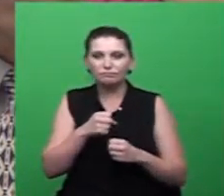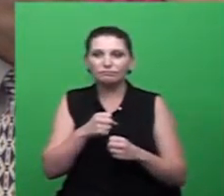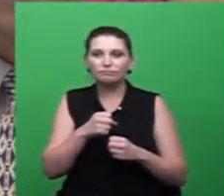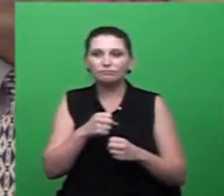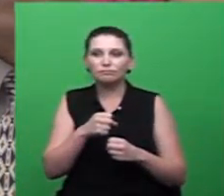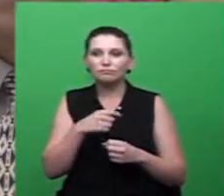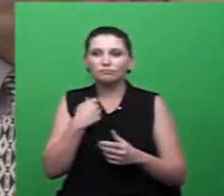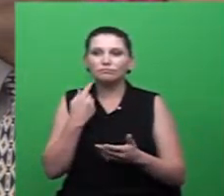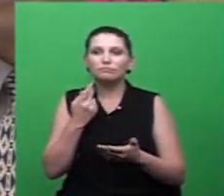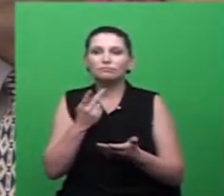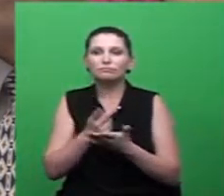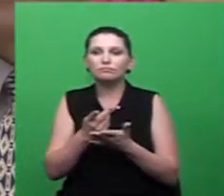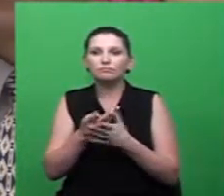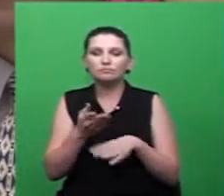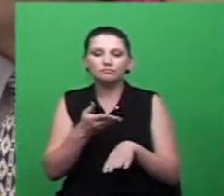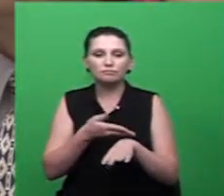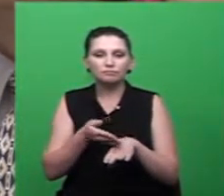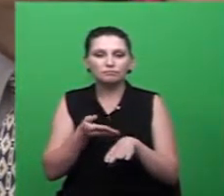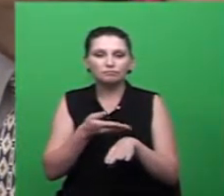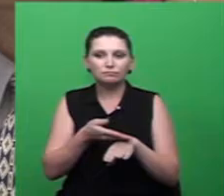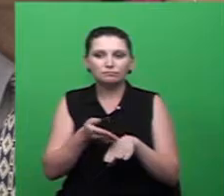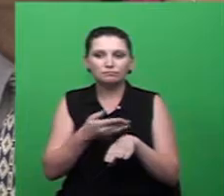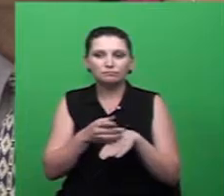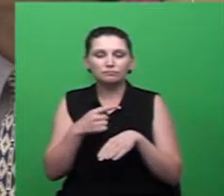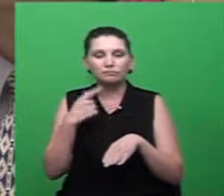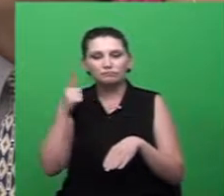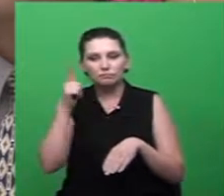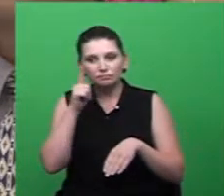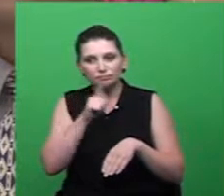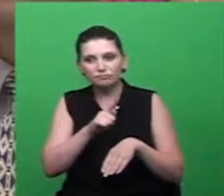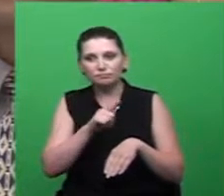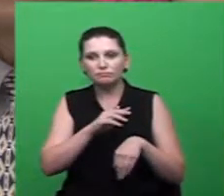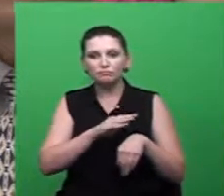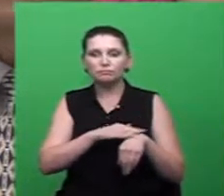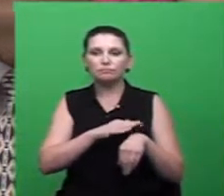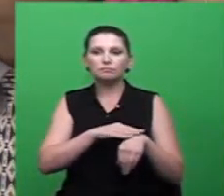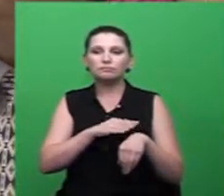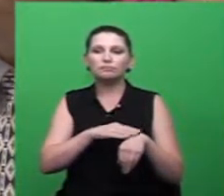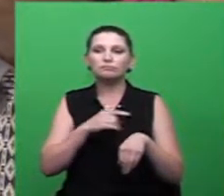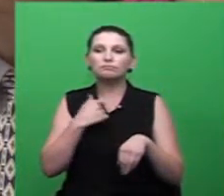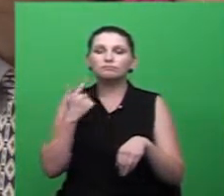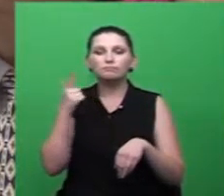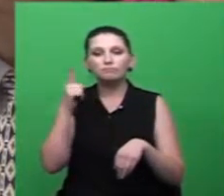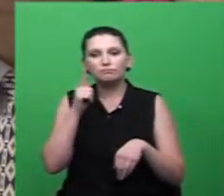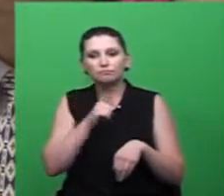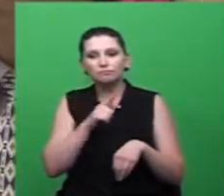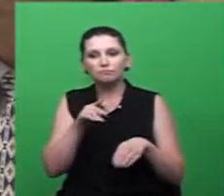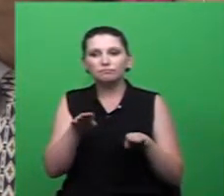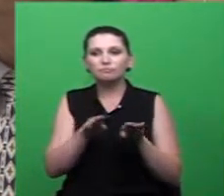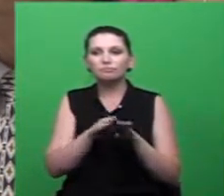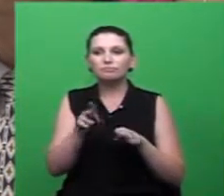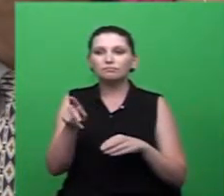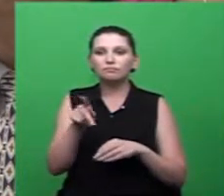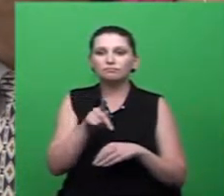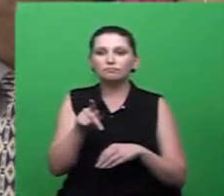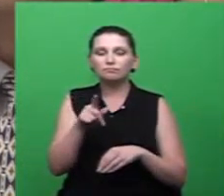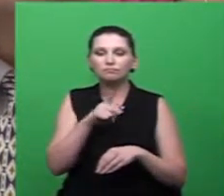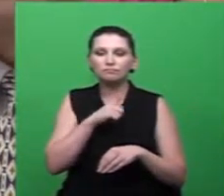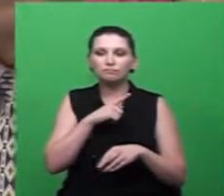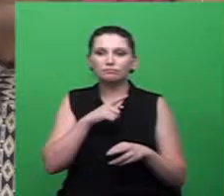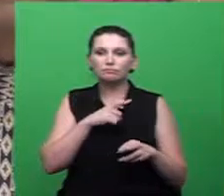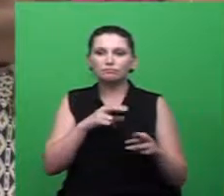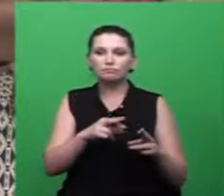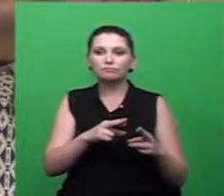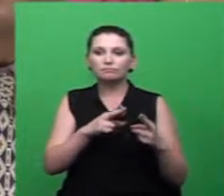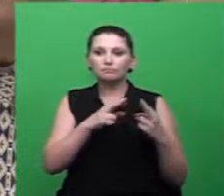eu treino nos horários que eu consigo. E eu acho que, além de ser atleta, como eu sou professor, eu tenho uma grande responsabilidade,